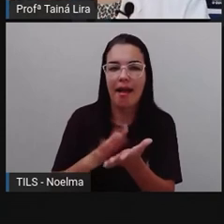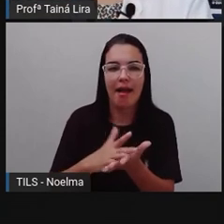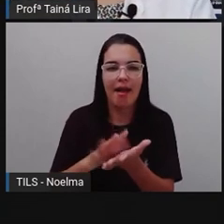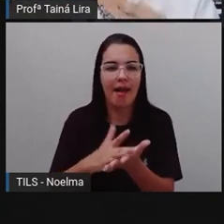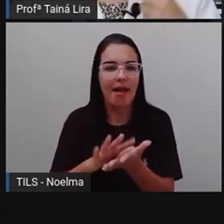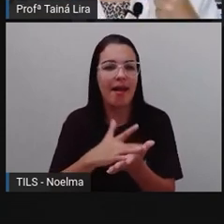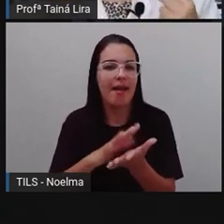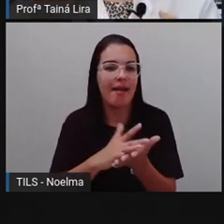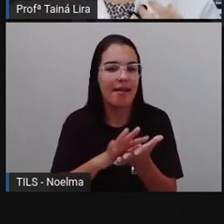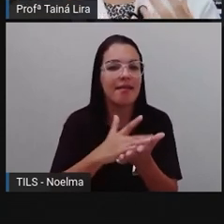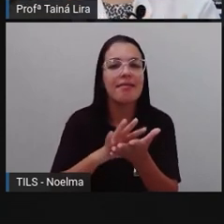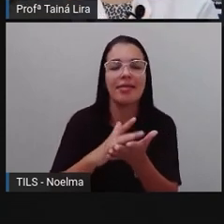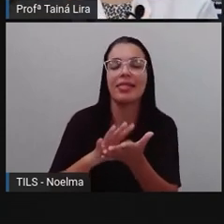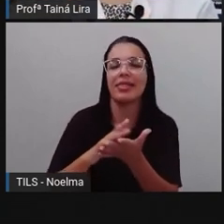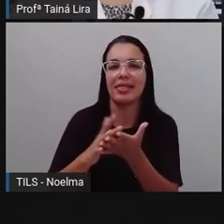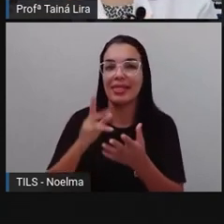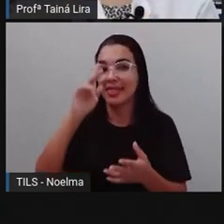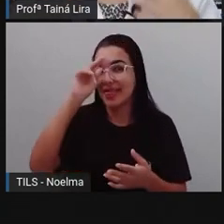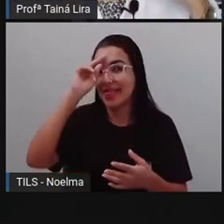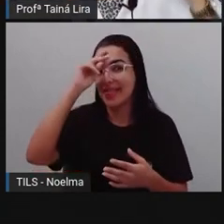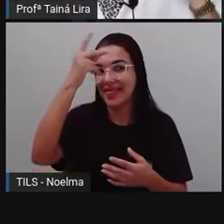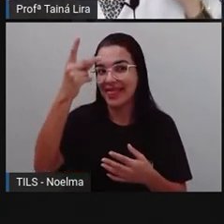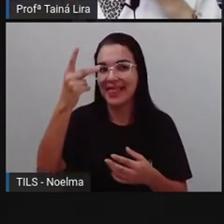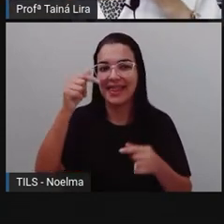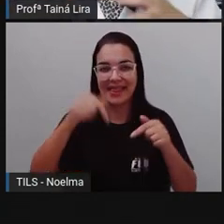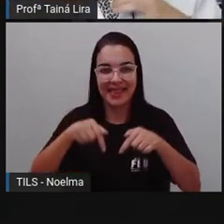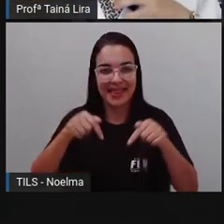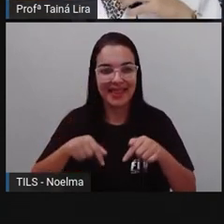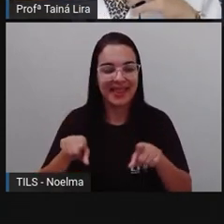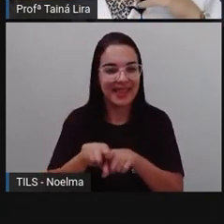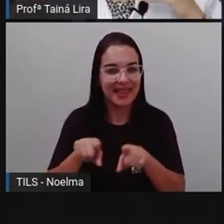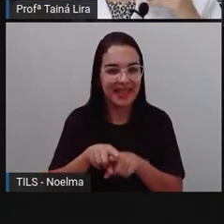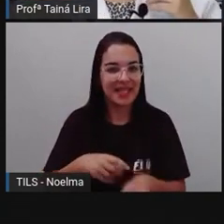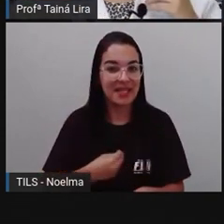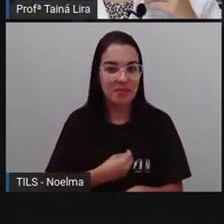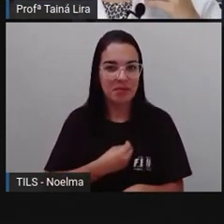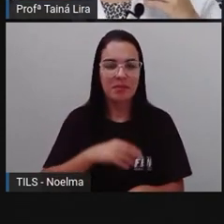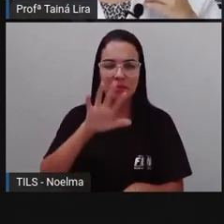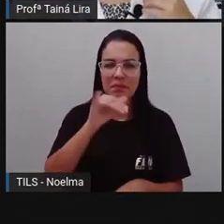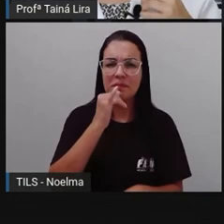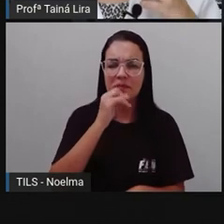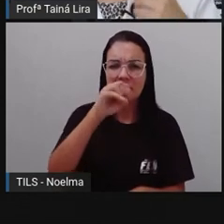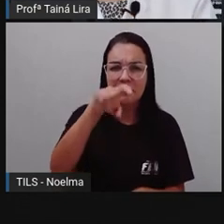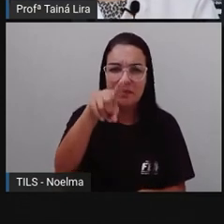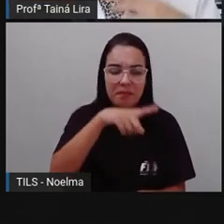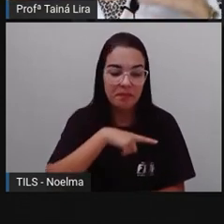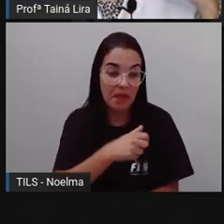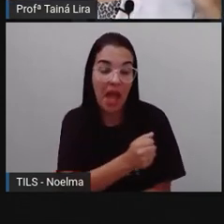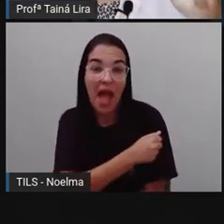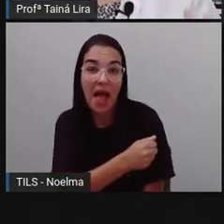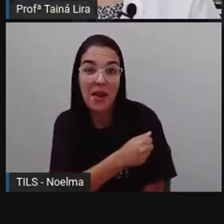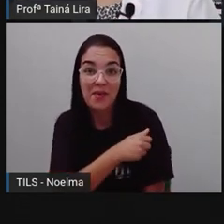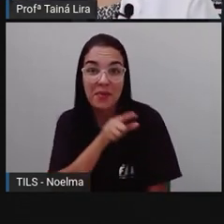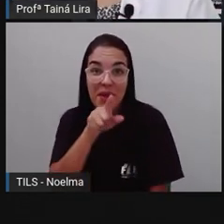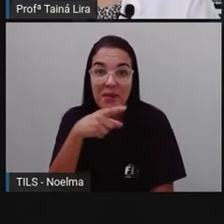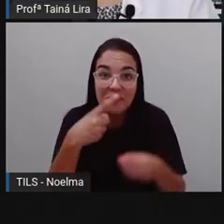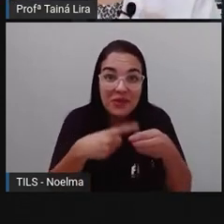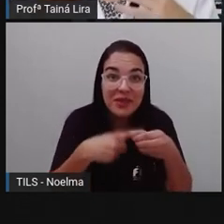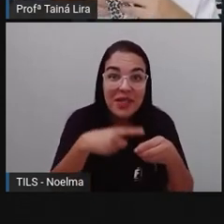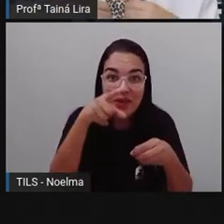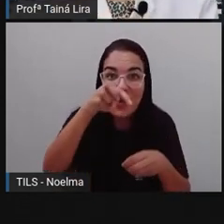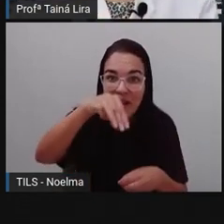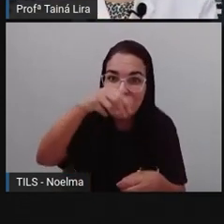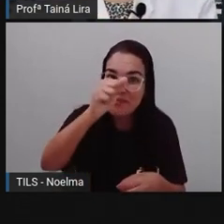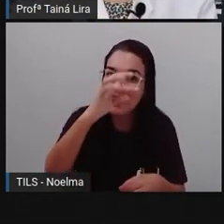questão aí bem forte do samba de roda. Se tiver algum aluno da Matinha, né, assistindo nesse momento,